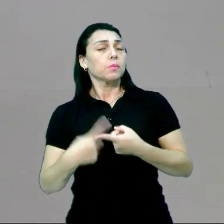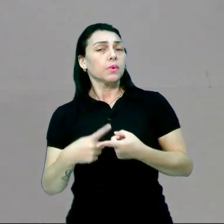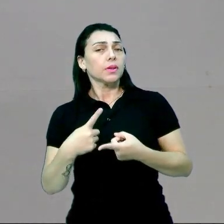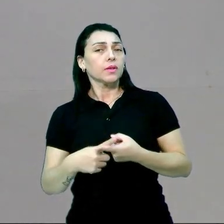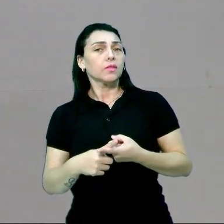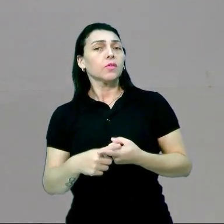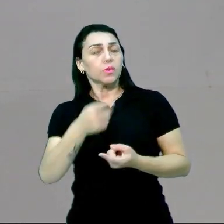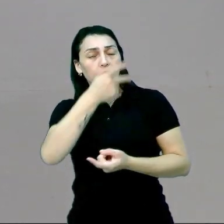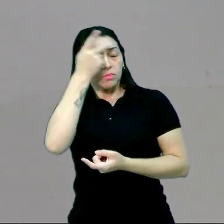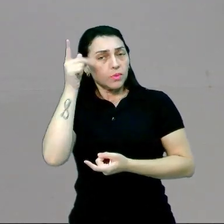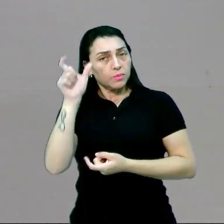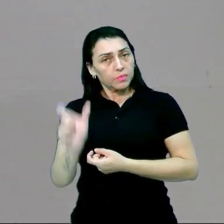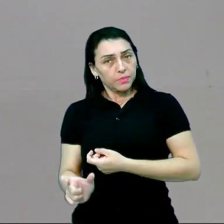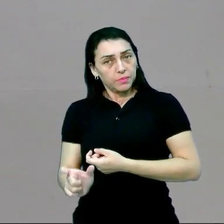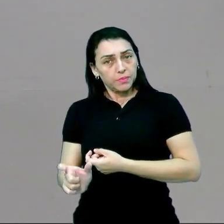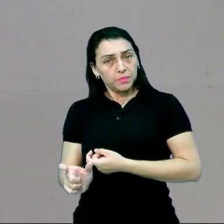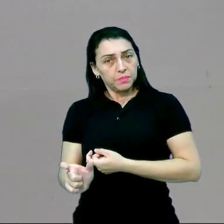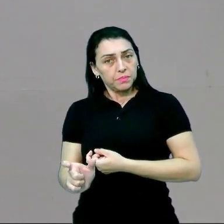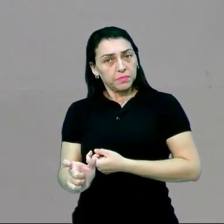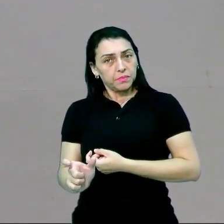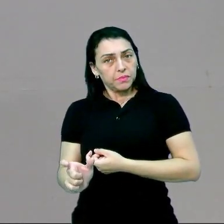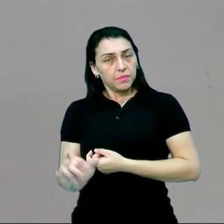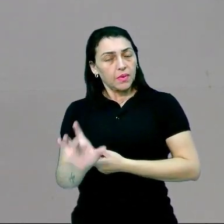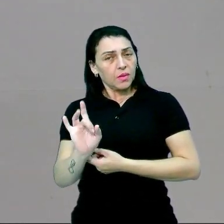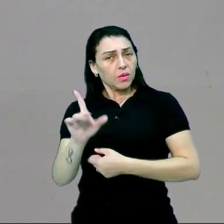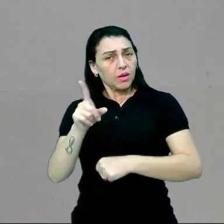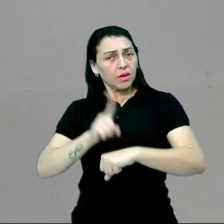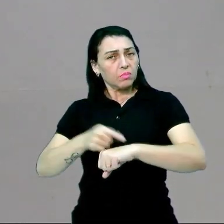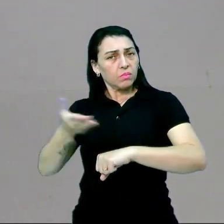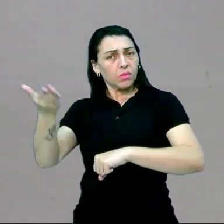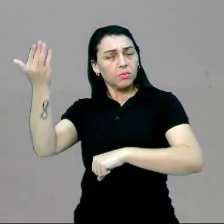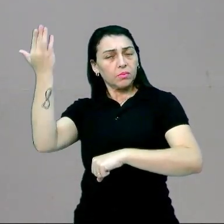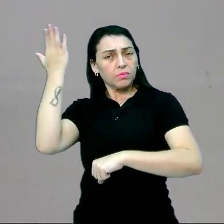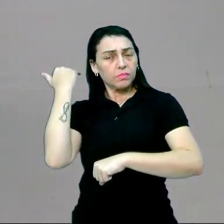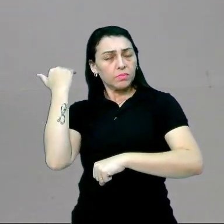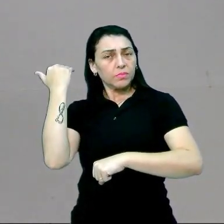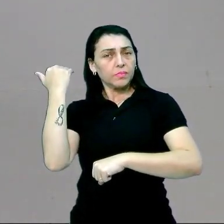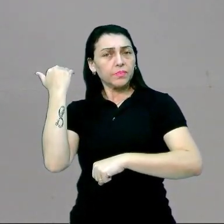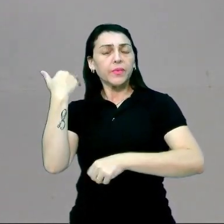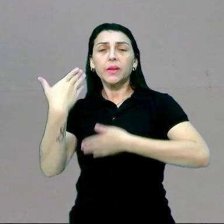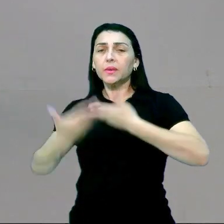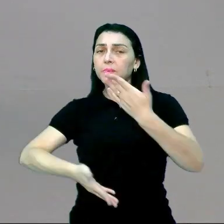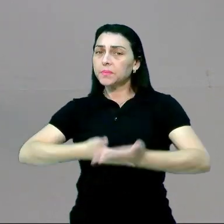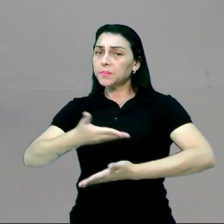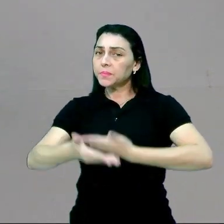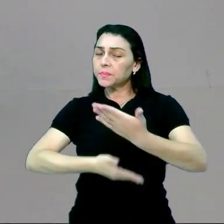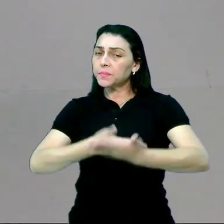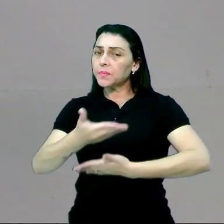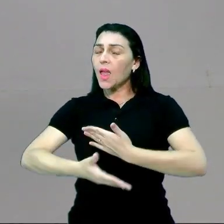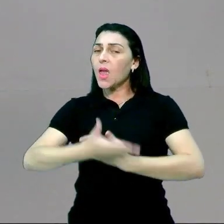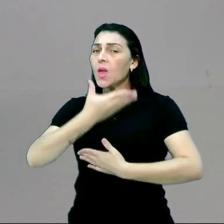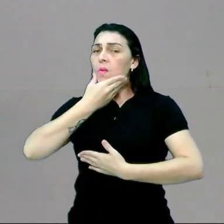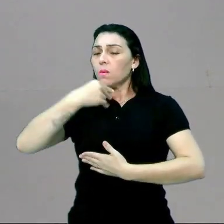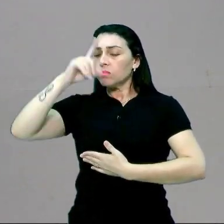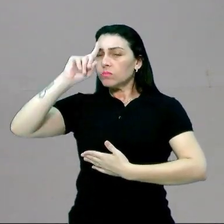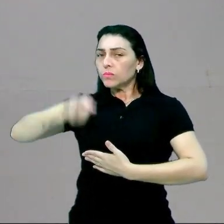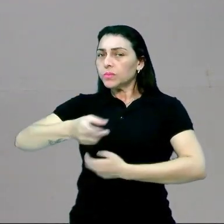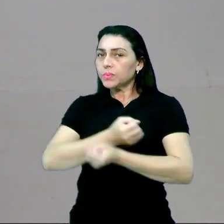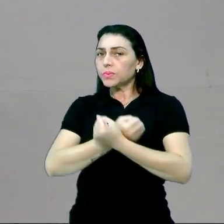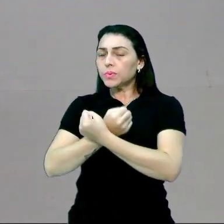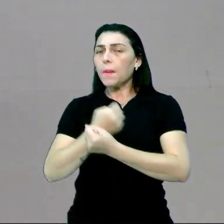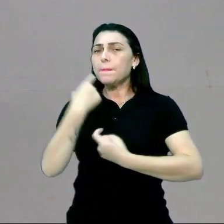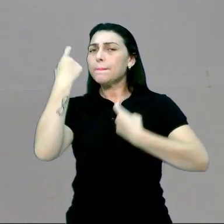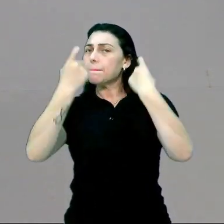mais que fosse uma pessoa. Eu não estava ali naquele momento, naquela relação entre senhor e escravo,